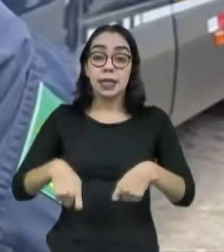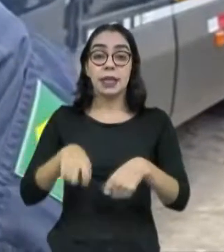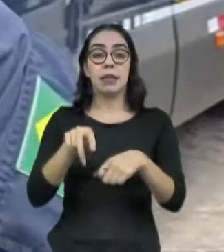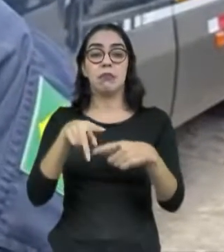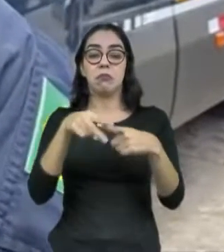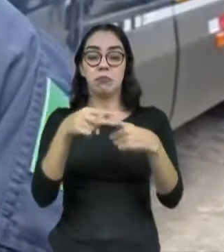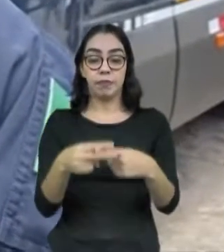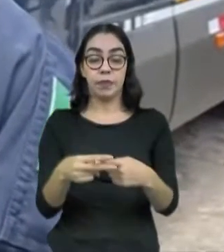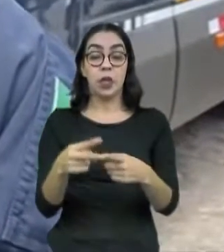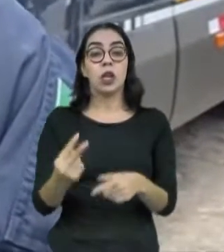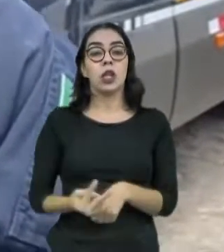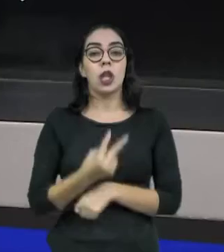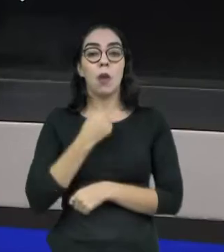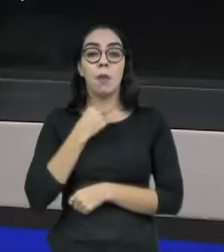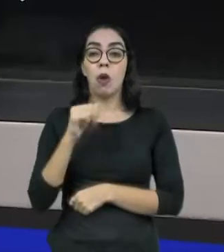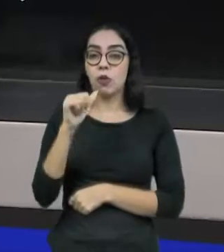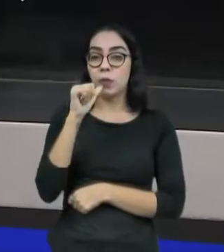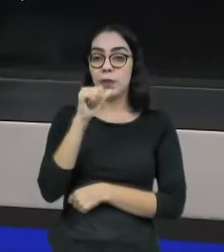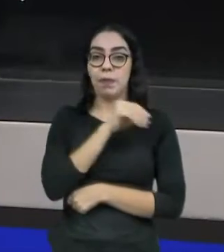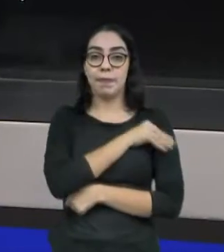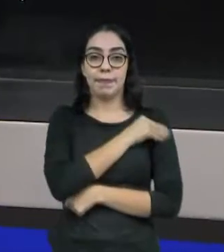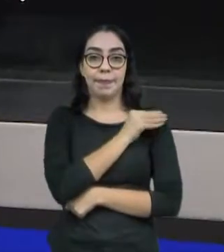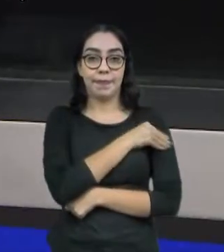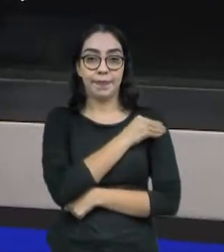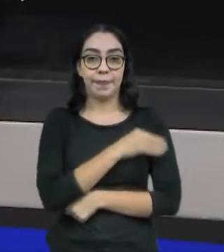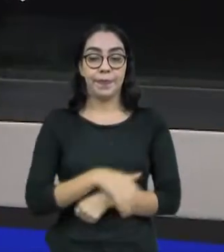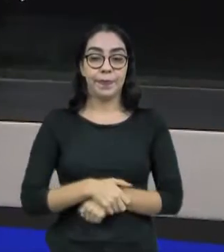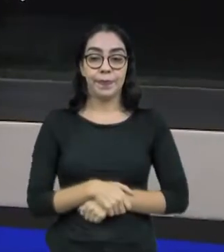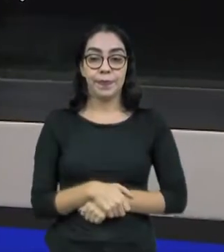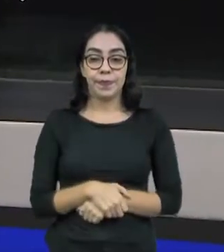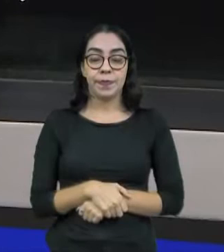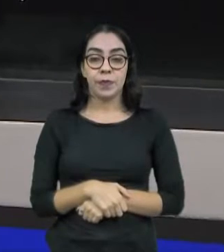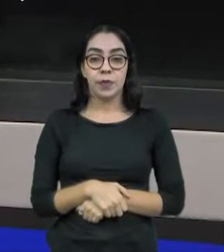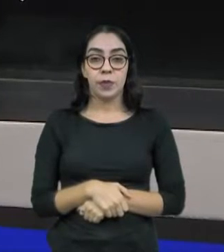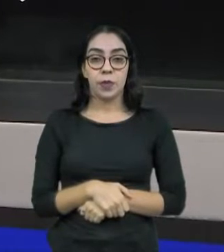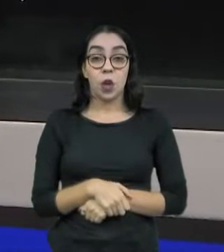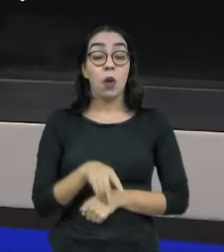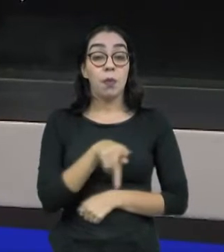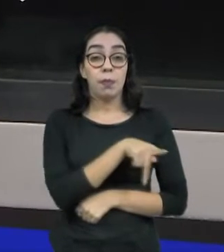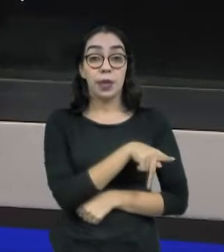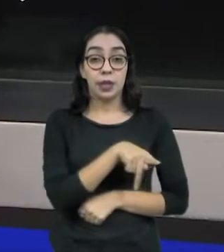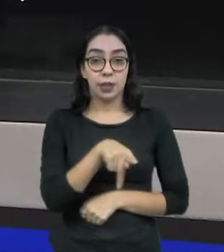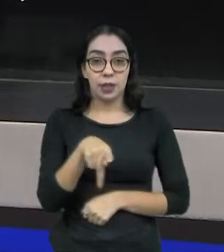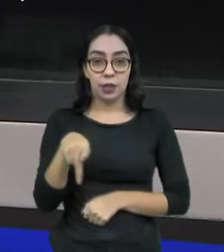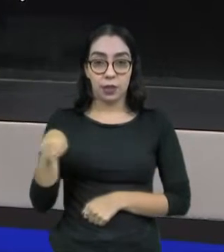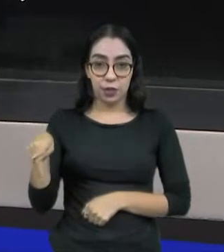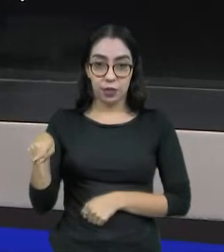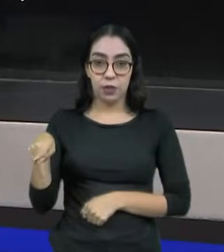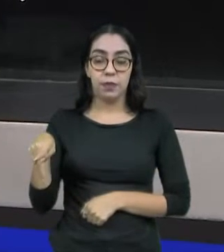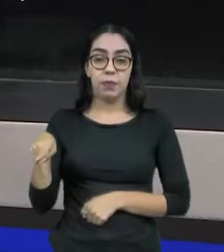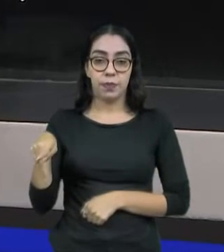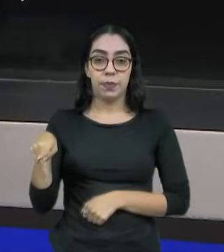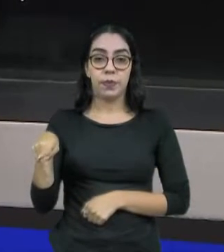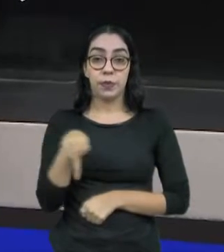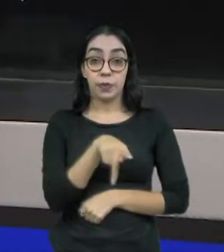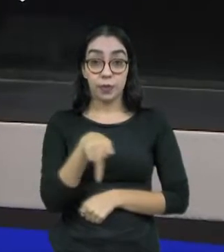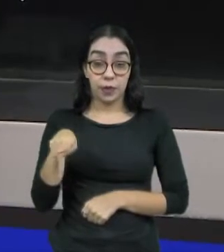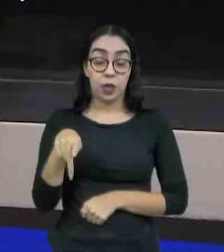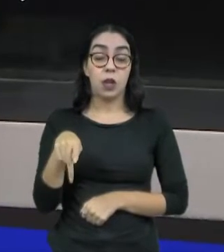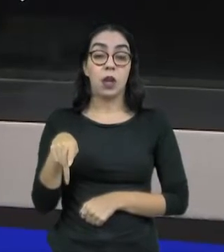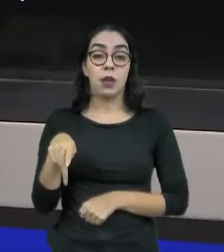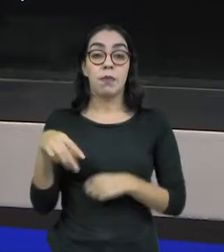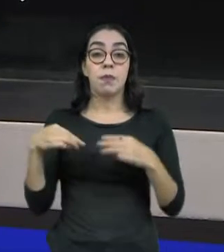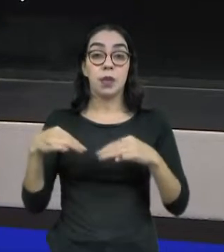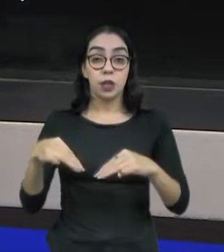ingestão de bebida alcoólica. O presidente do Tribunal Superior Eleitoral, ministro Alexandre de